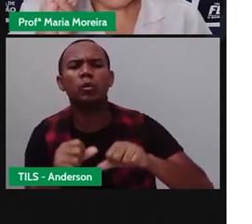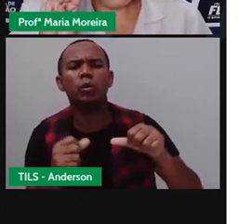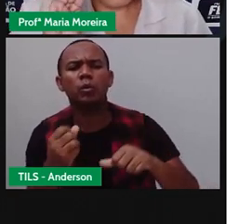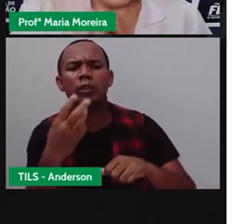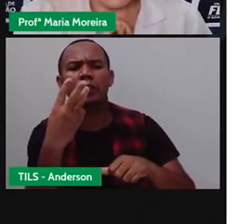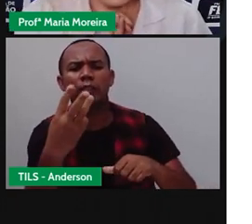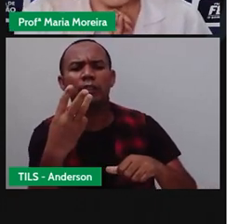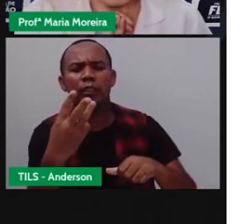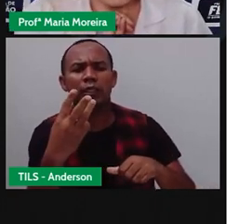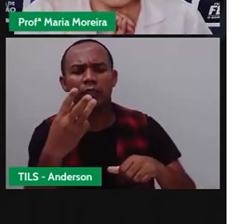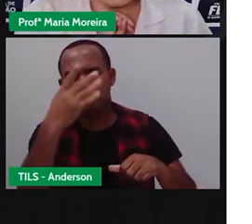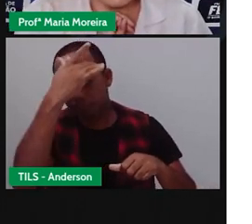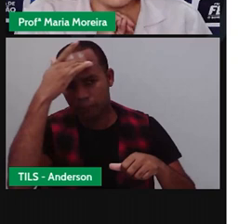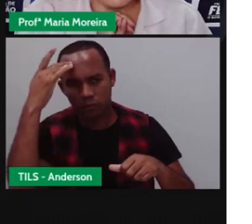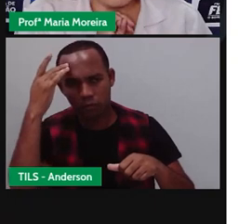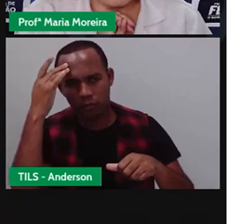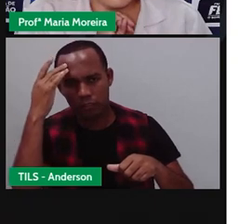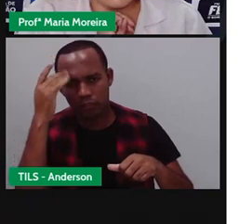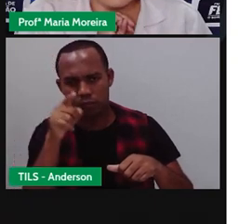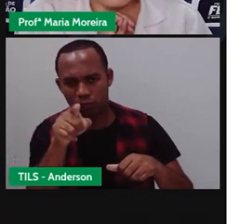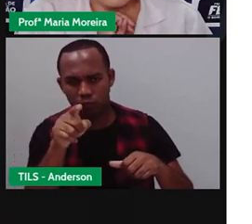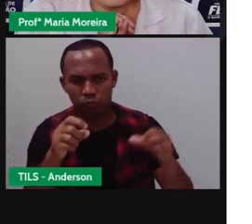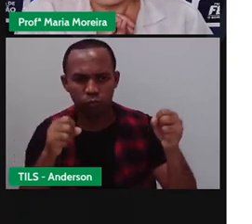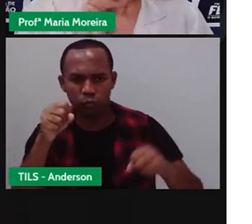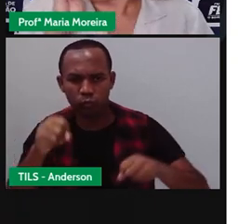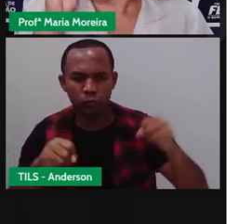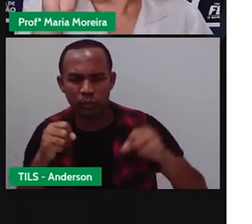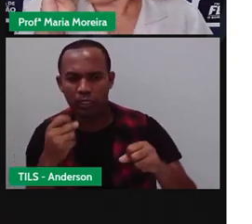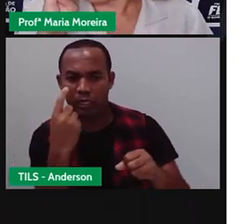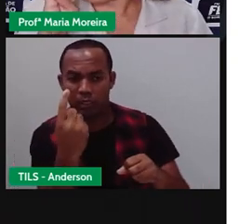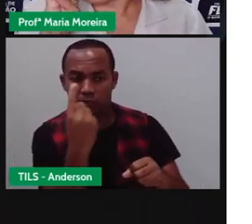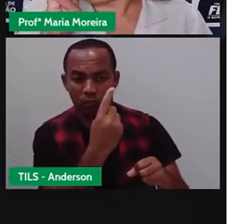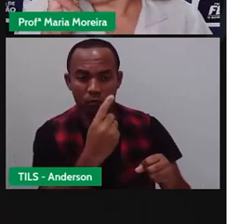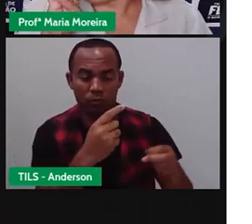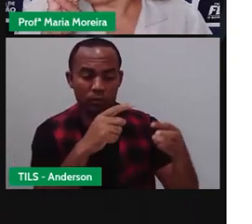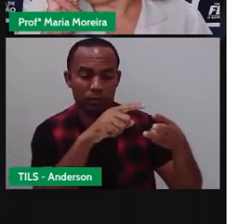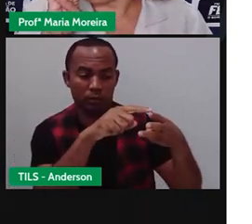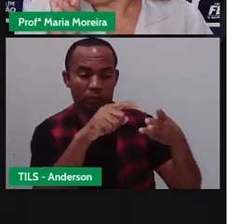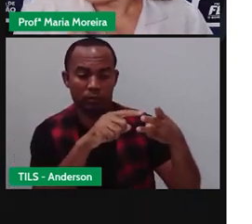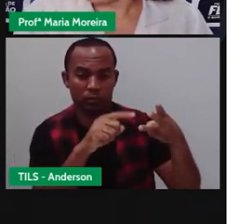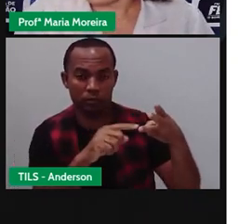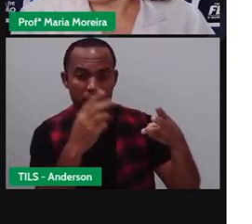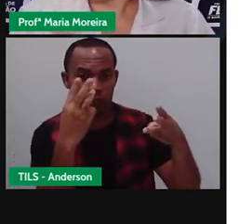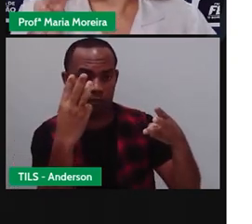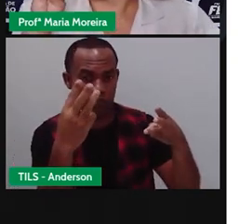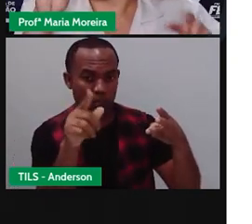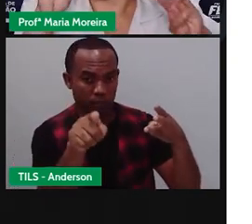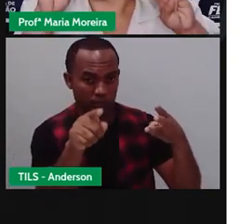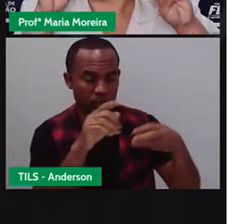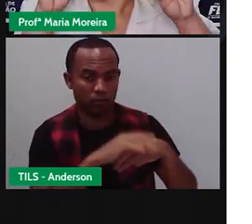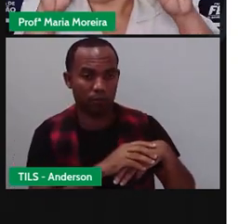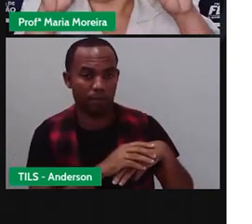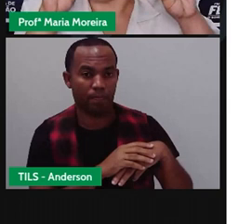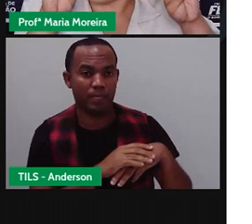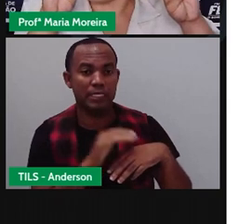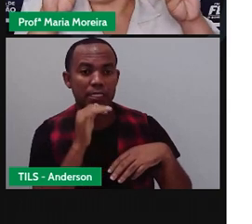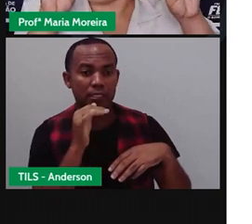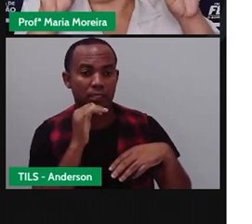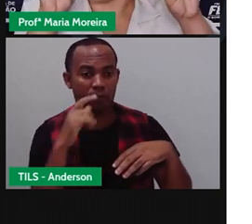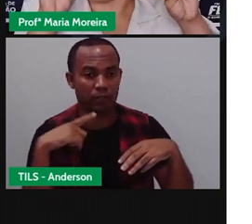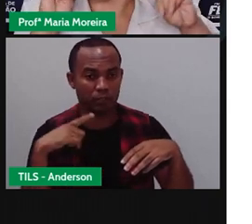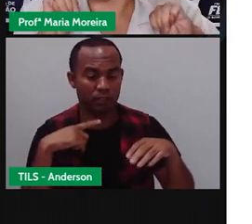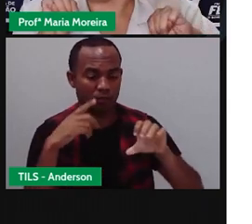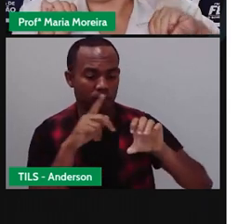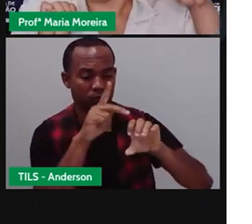Três pessoas, cada um em um triciclo, não é isso? Três triciclos, então. Se cada triciclo levam três